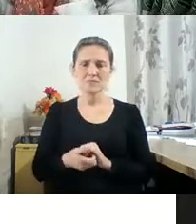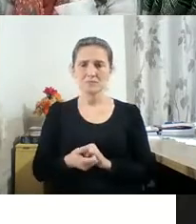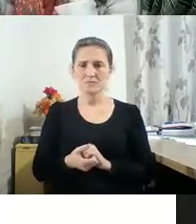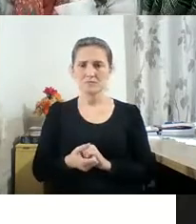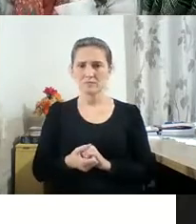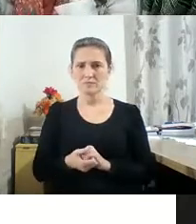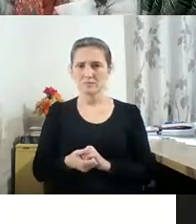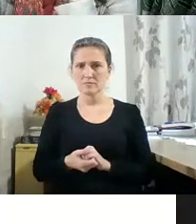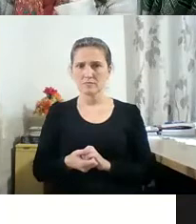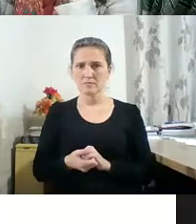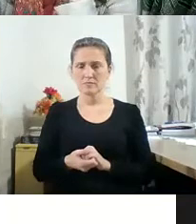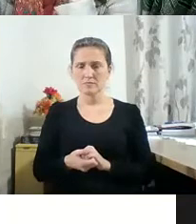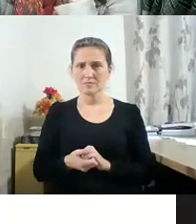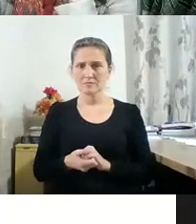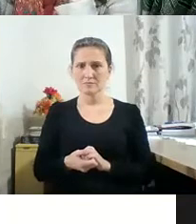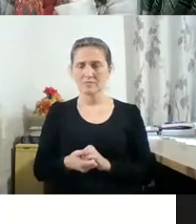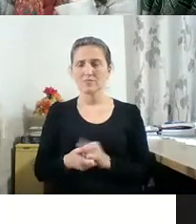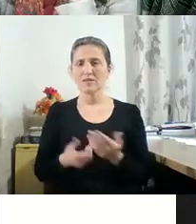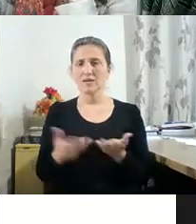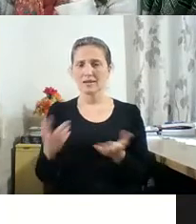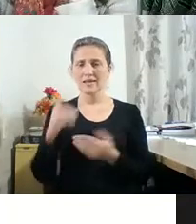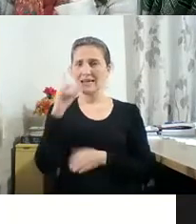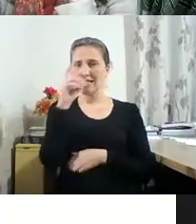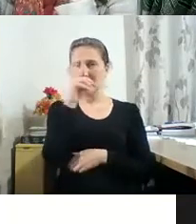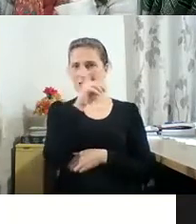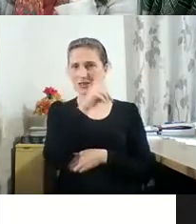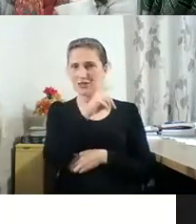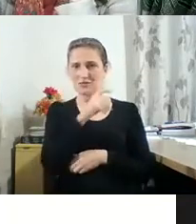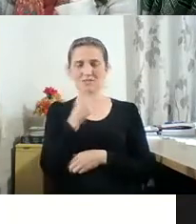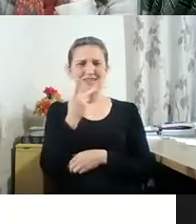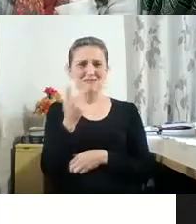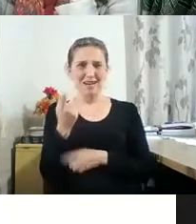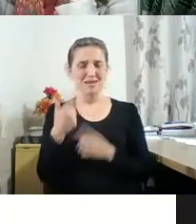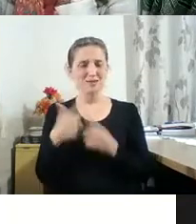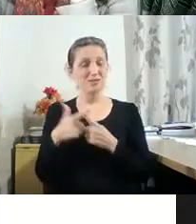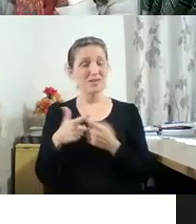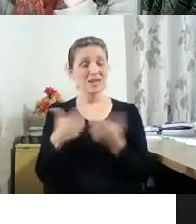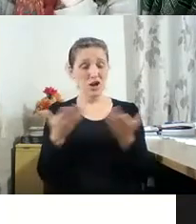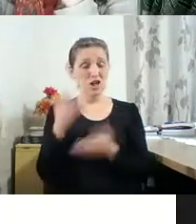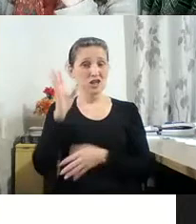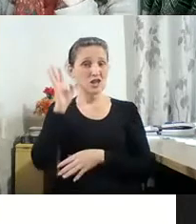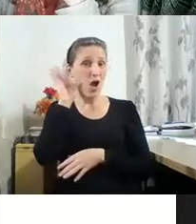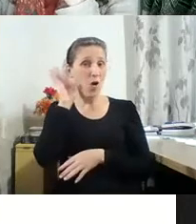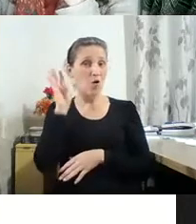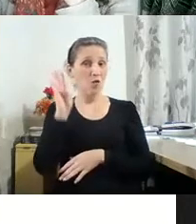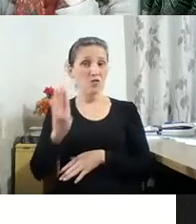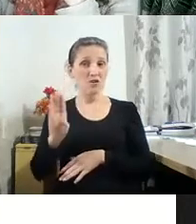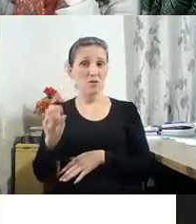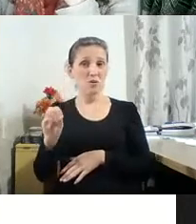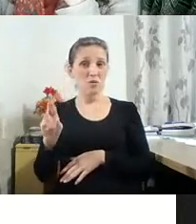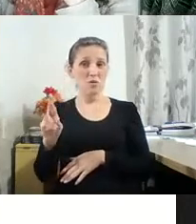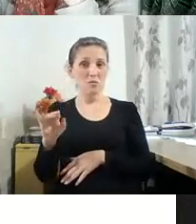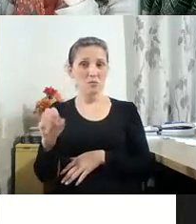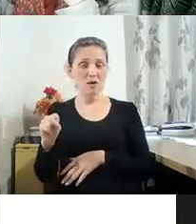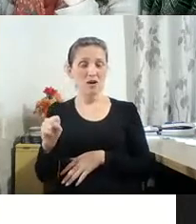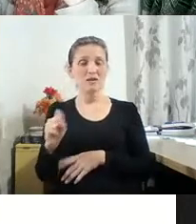Fica até difícil de falar depois de escutar o Boris e ver as imagens do livro, mas